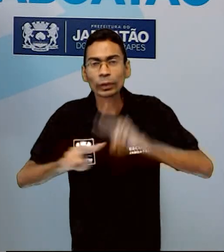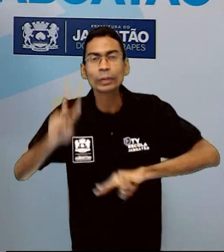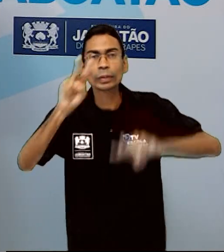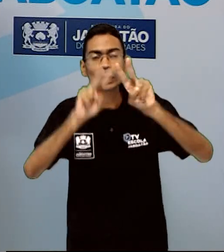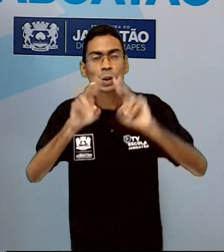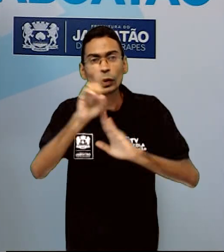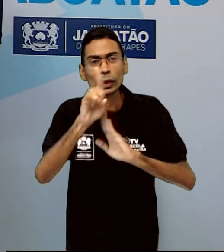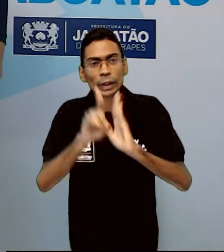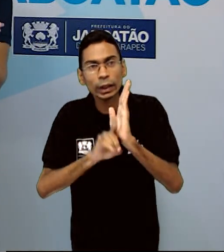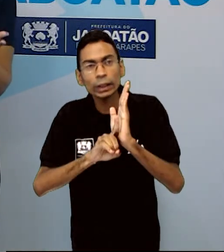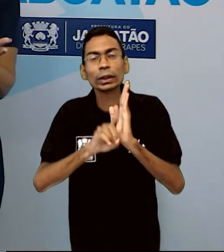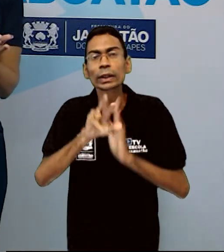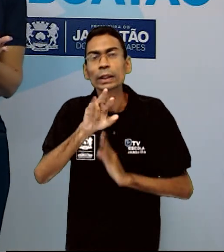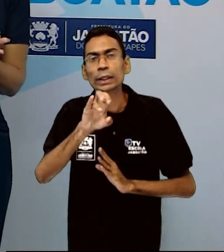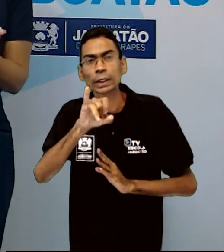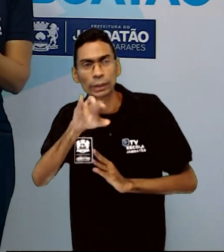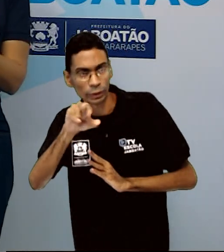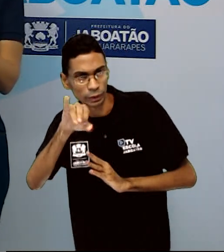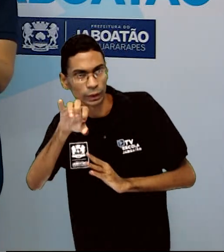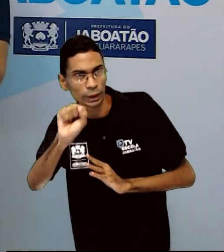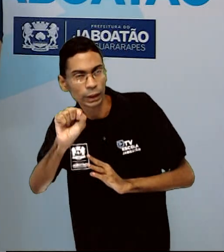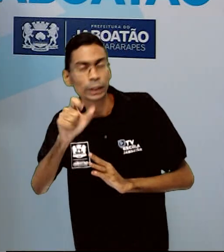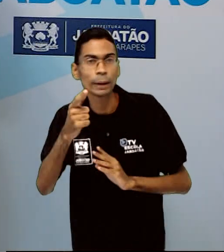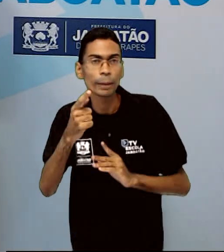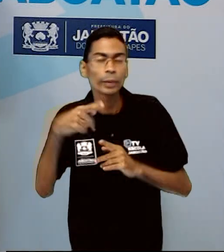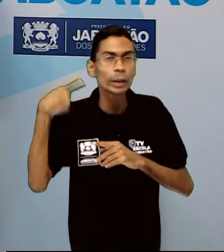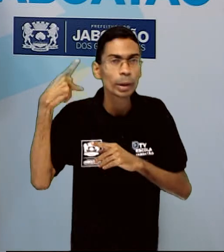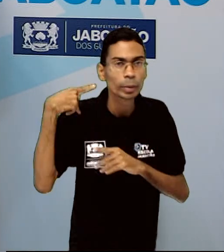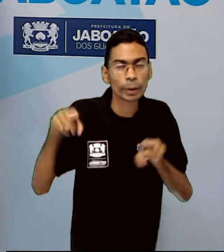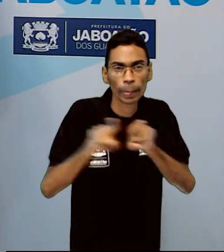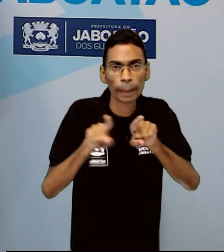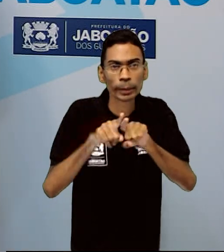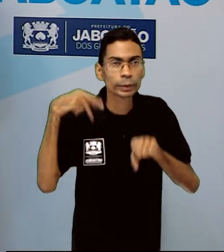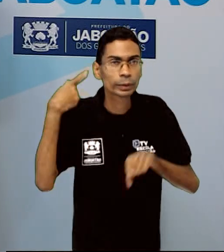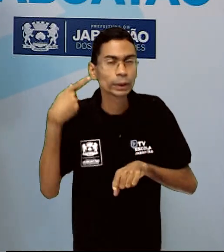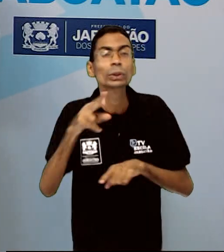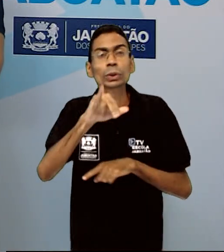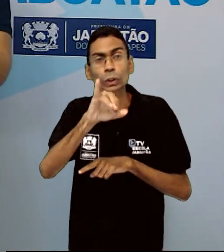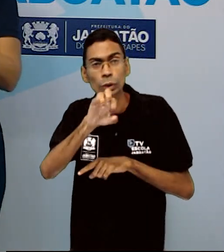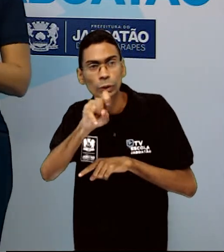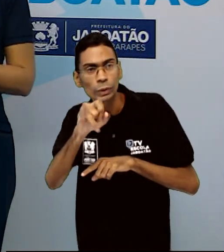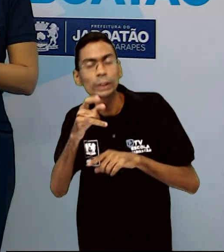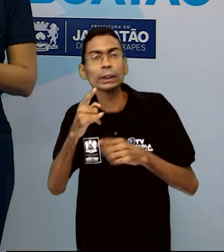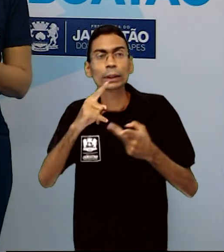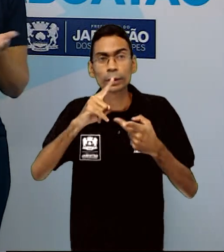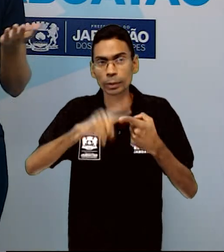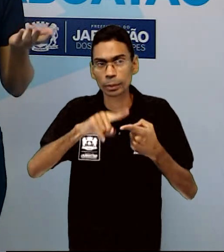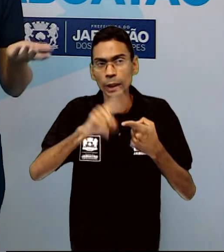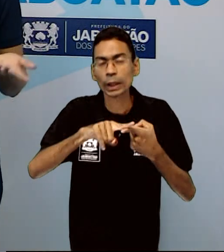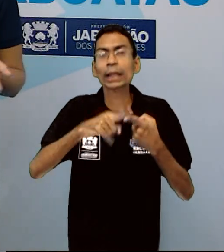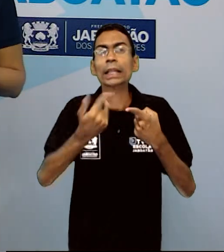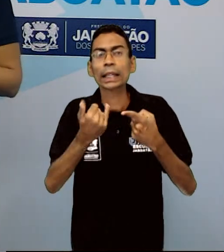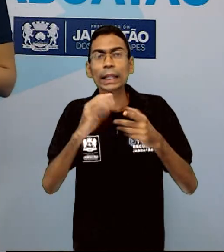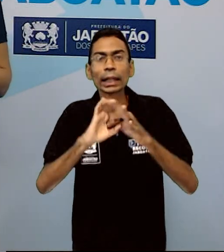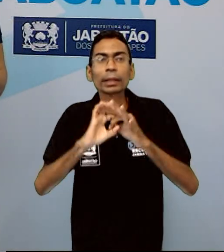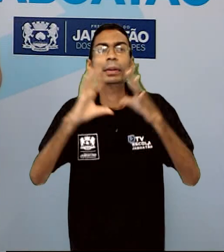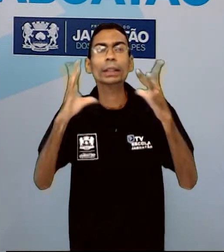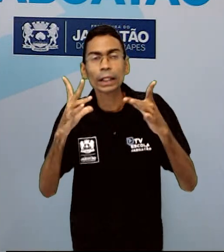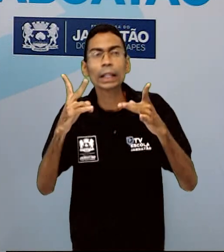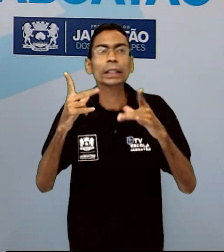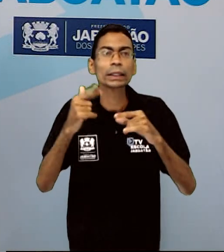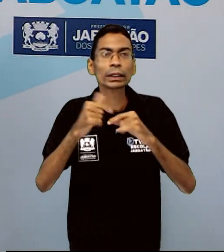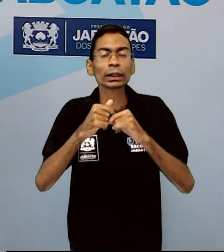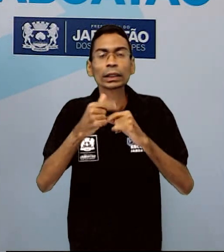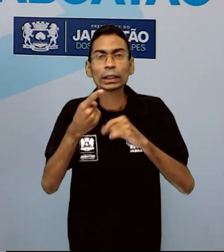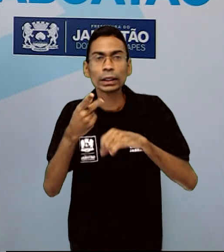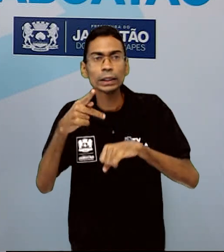políticos. Os direitos civis são os direitos fundamentais à vida, à liberdade, à propriedade privada